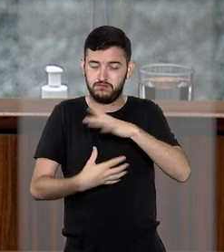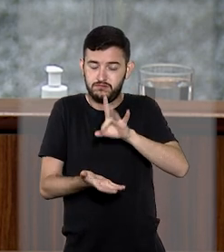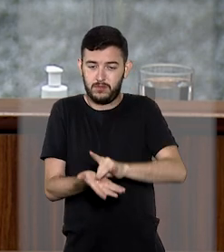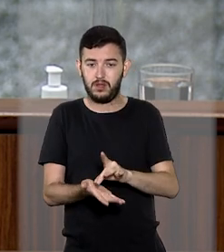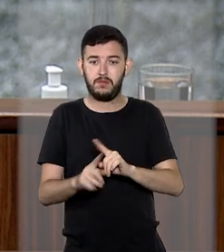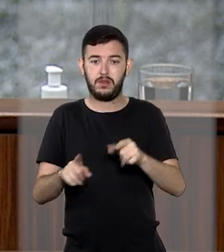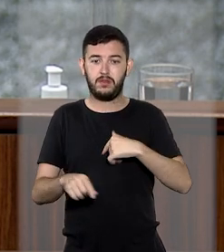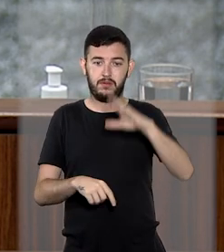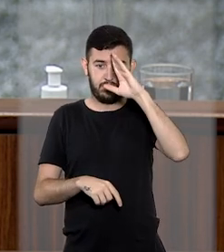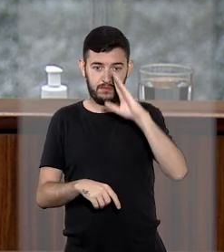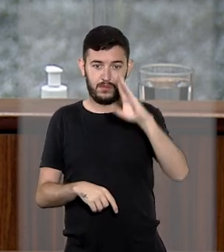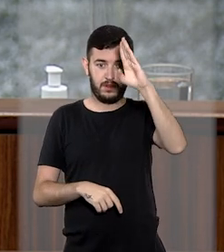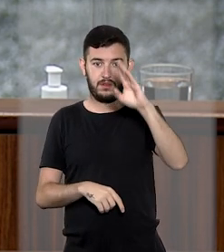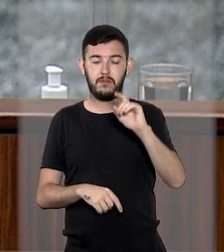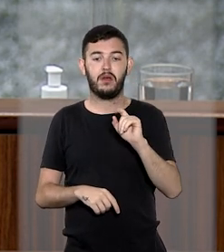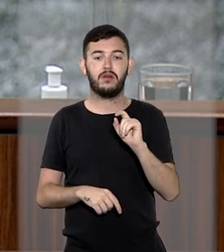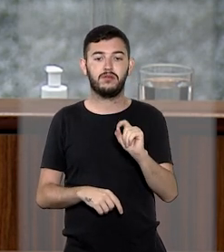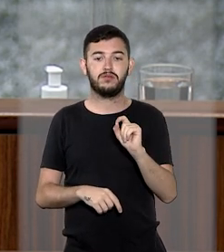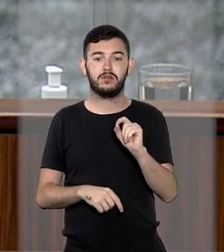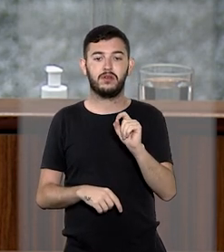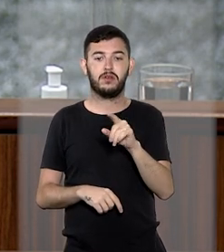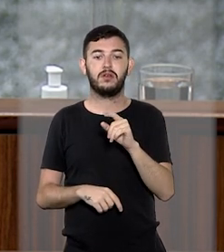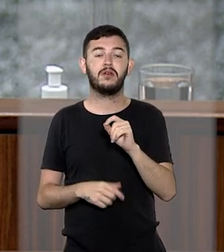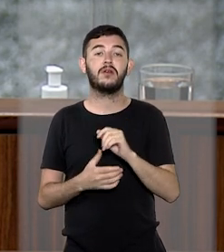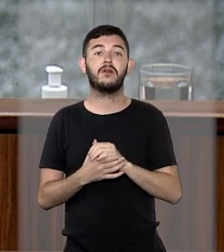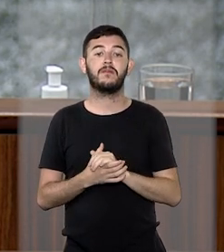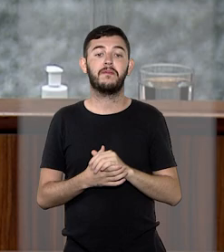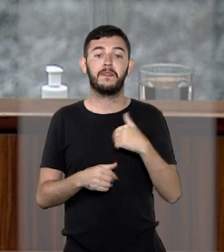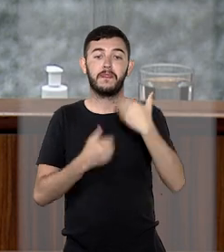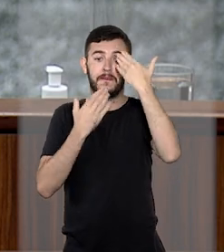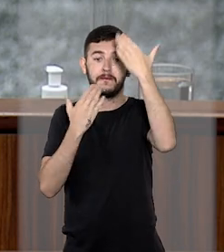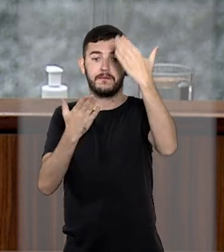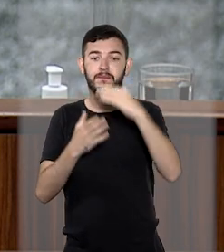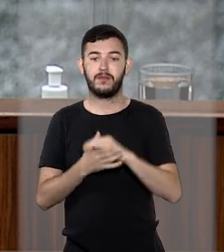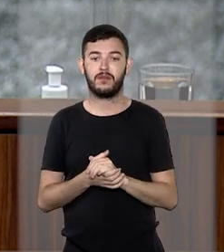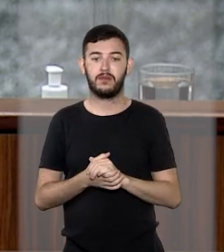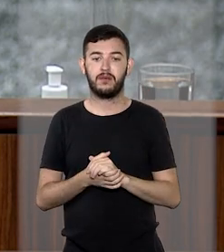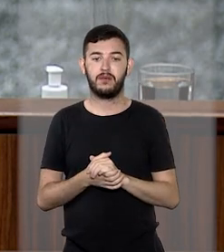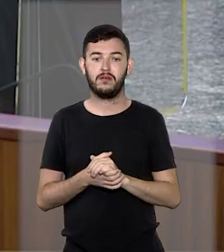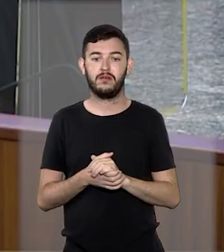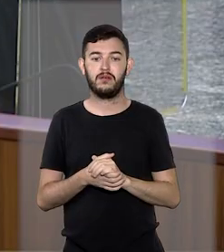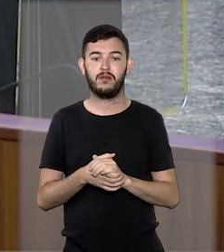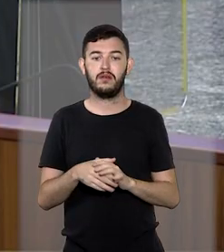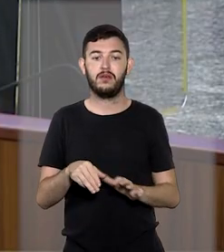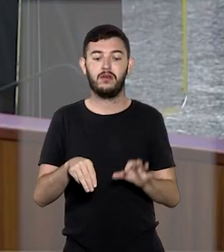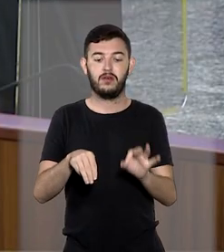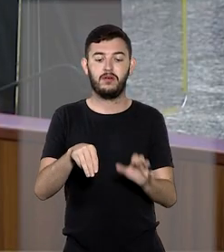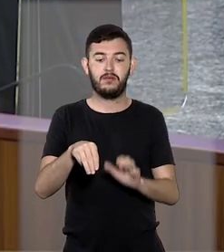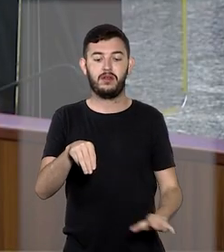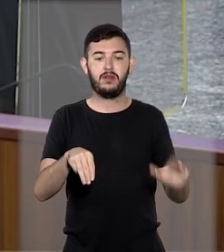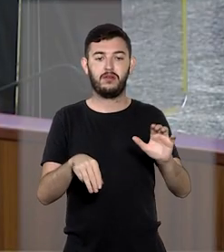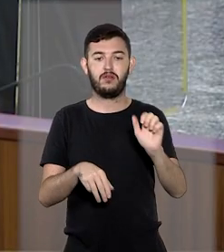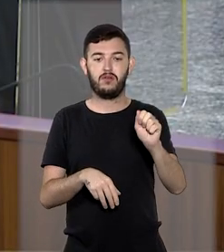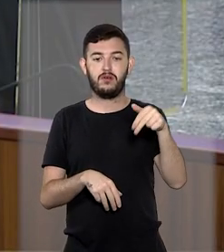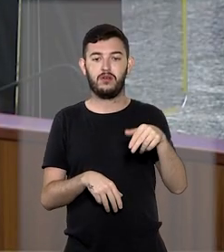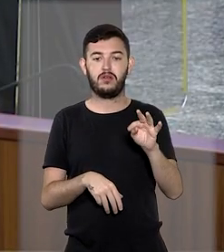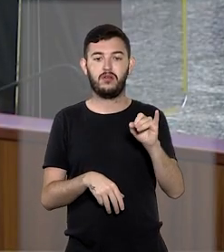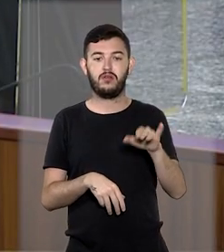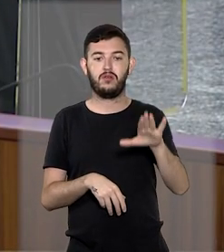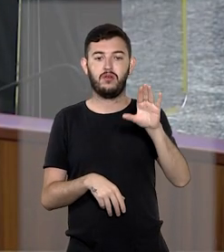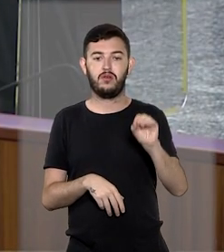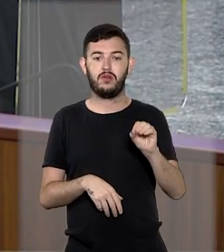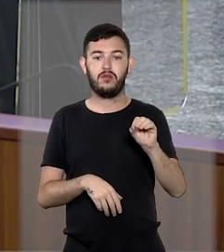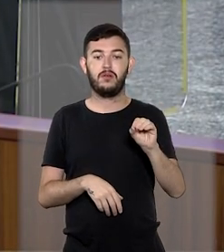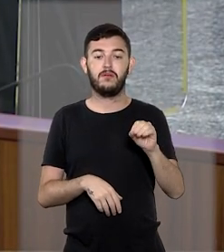toca e tocou, principalmente a nossos colegas. Obrigado. O ministro Antônio Carlos